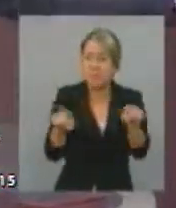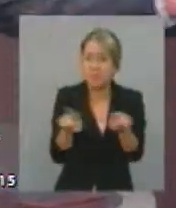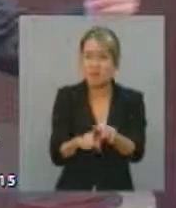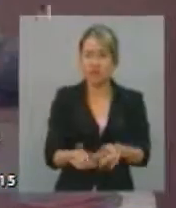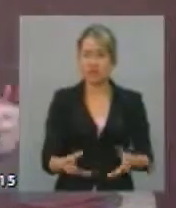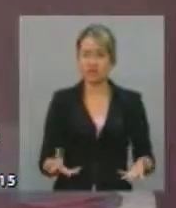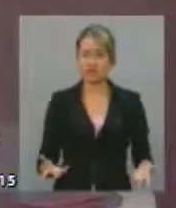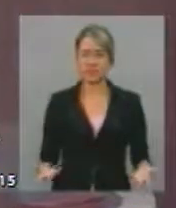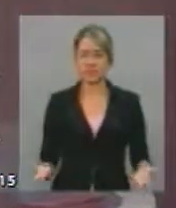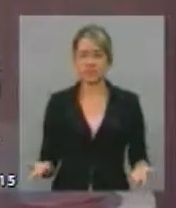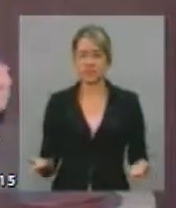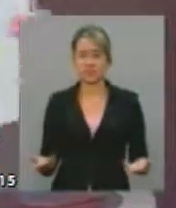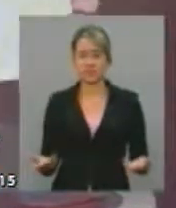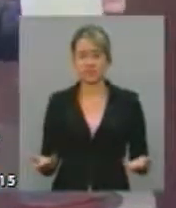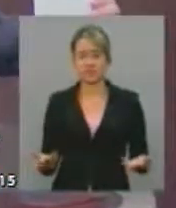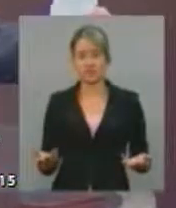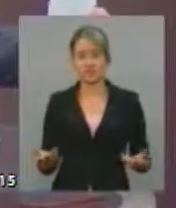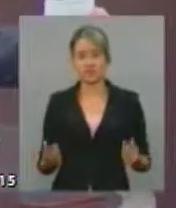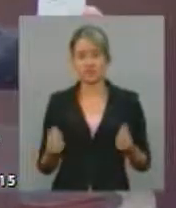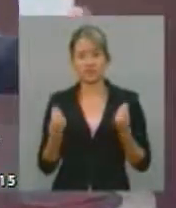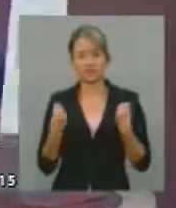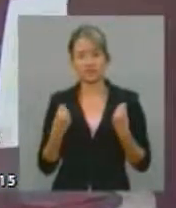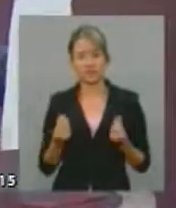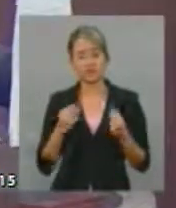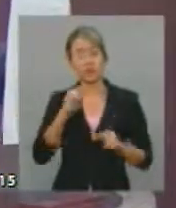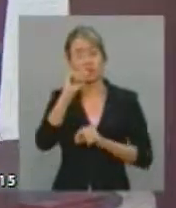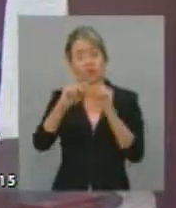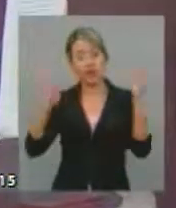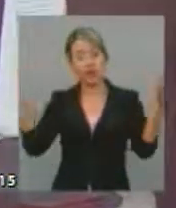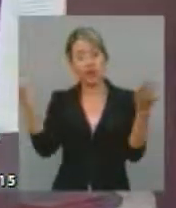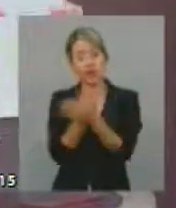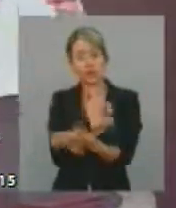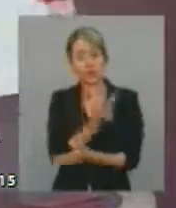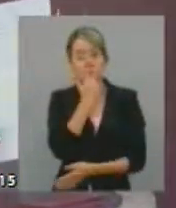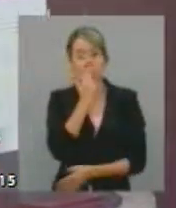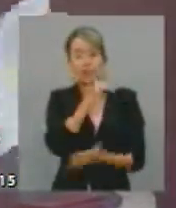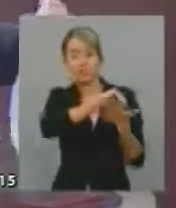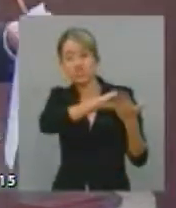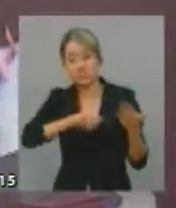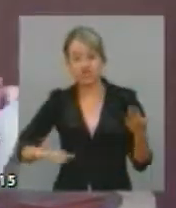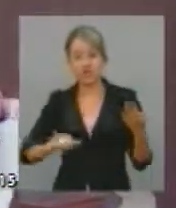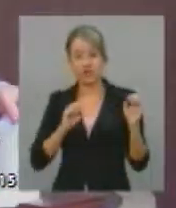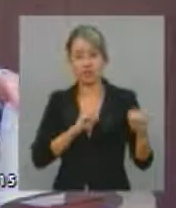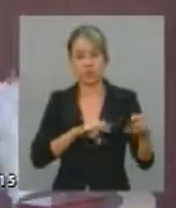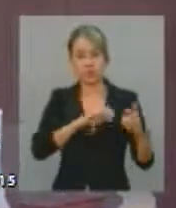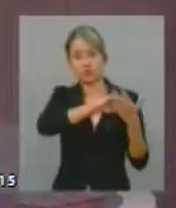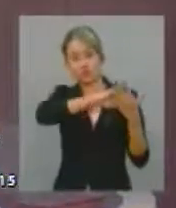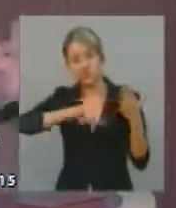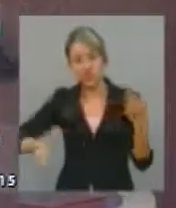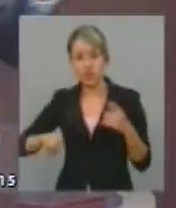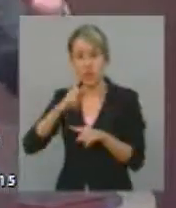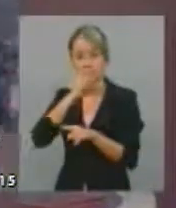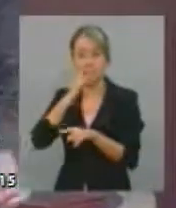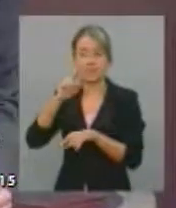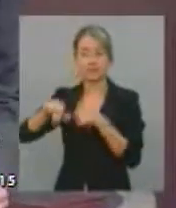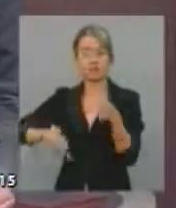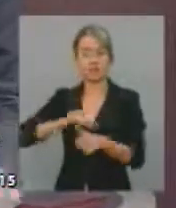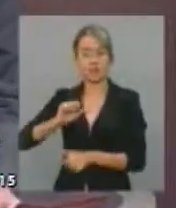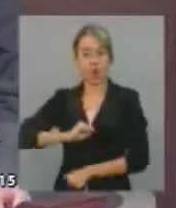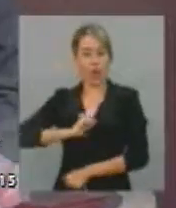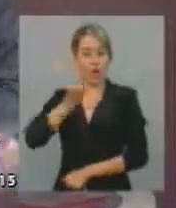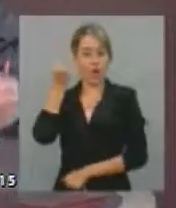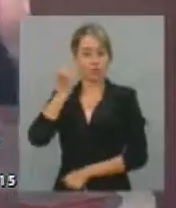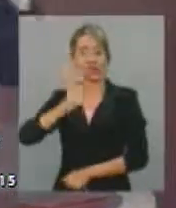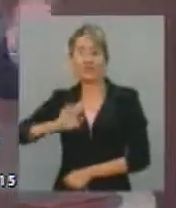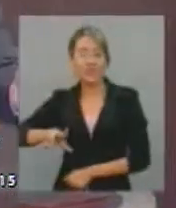O que acontece? Você deseduca e gera ódio. Não é cultura de paz.